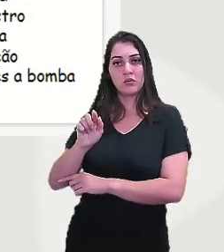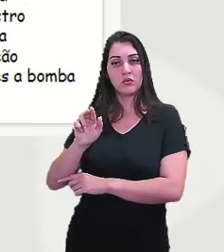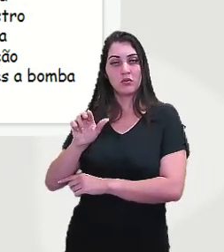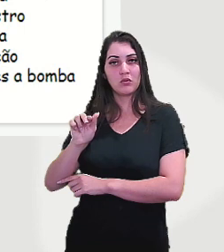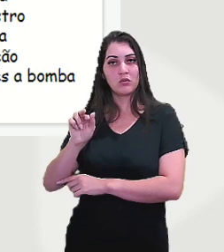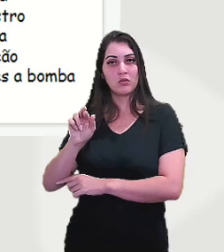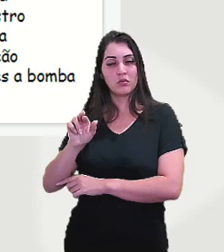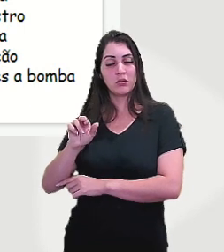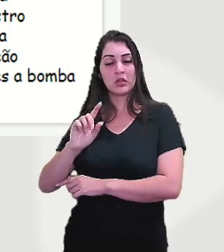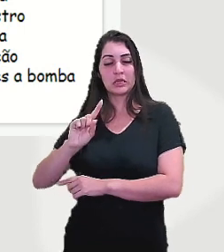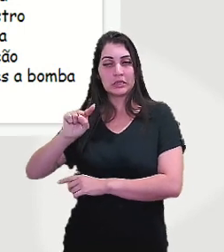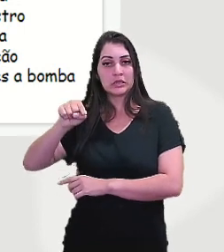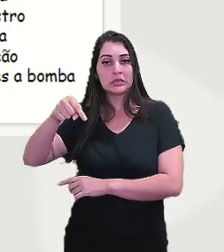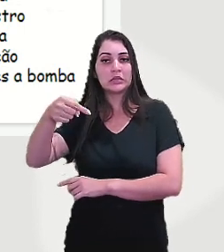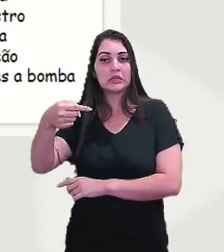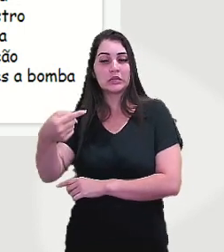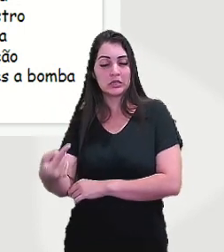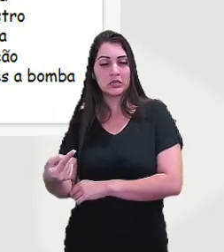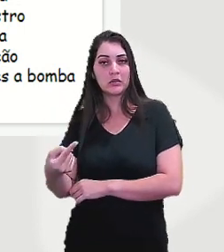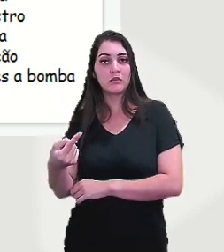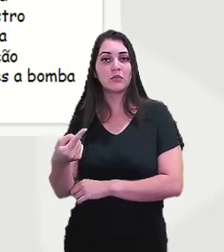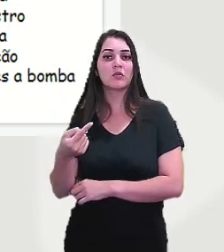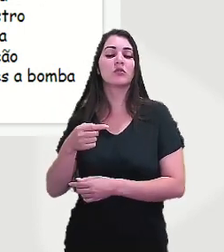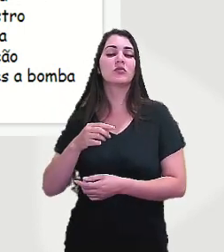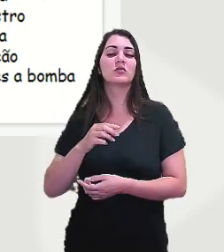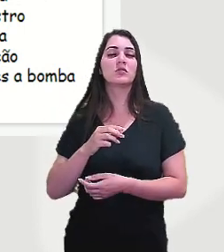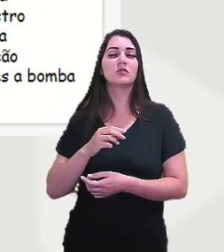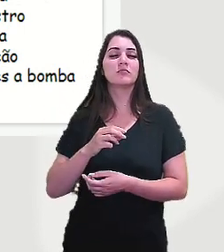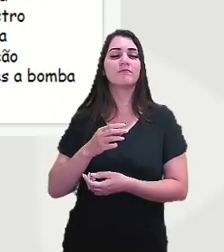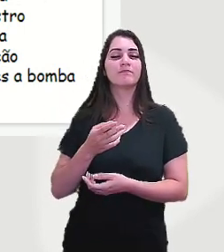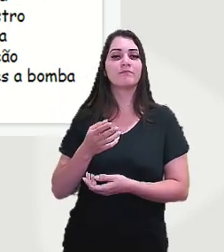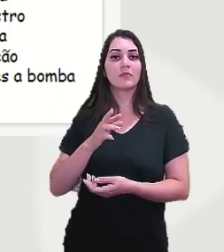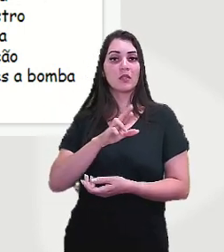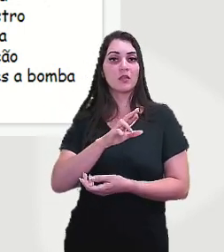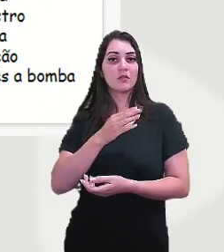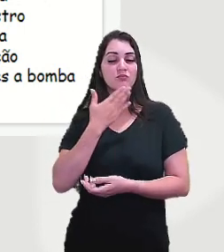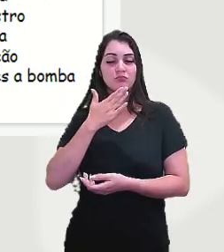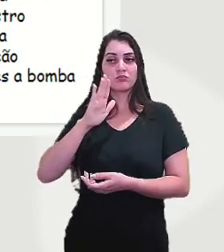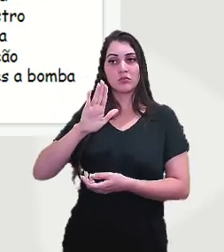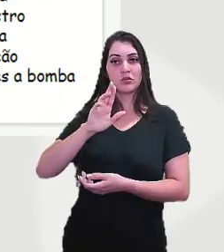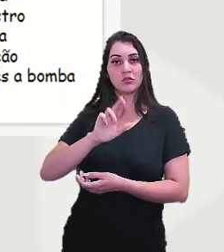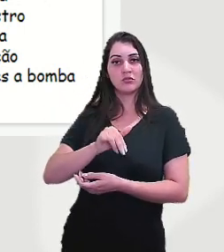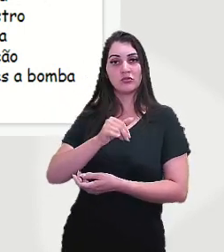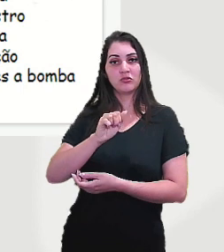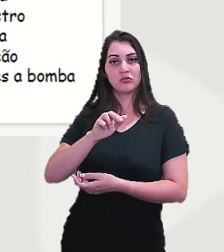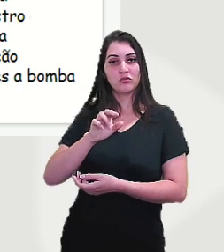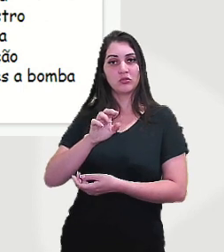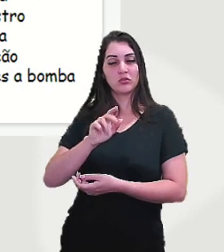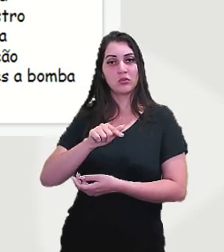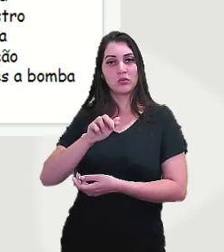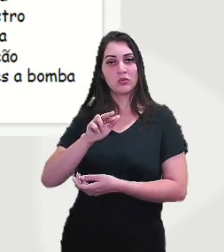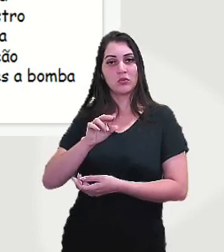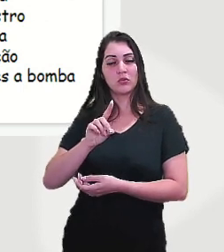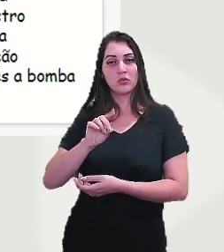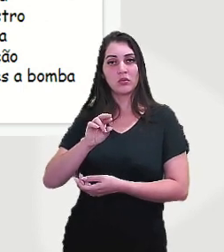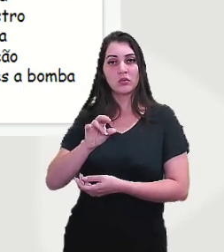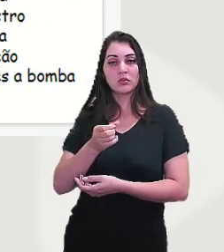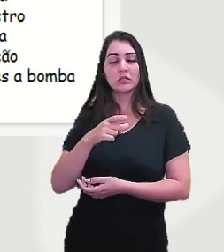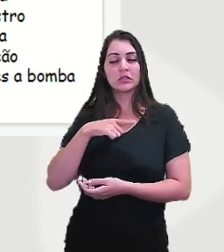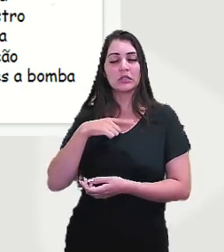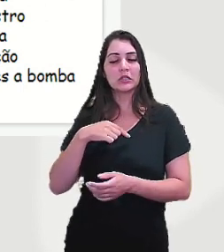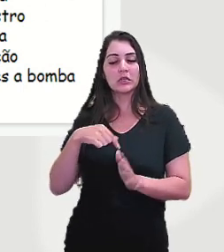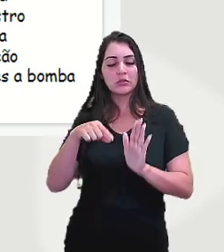após a renúncia de Jânio Quadros, ele consegue, ele consegue não, ele vai ter como meta